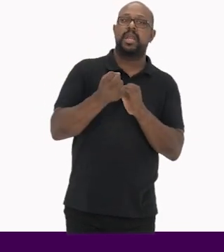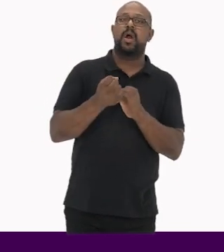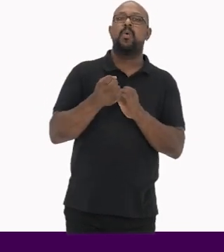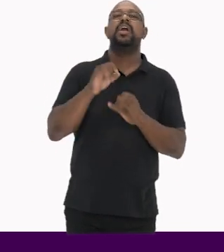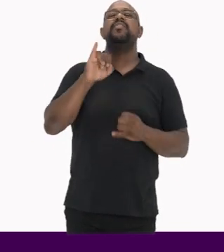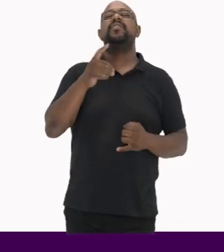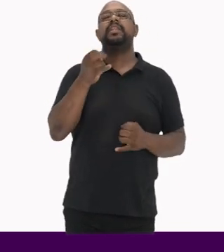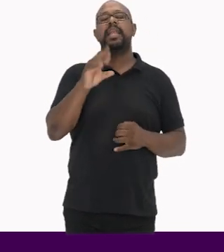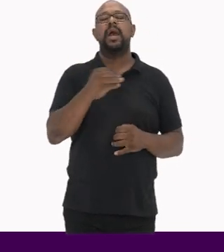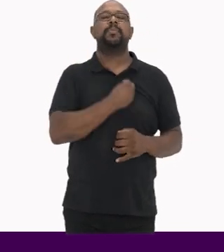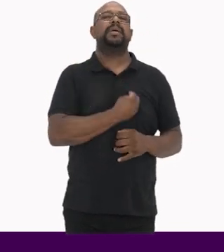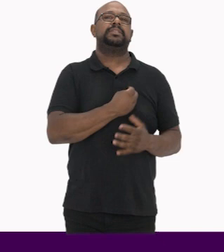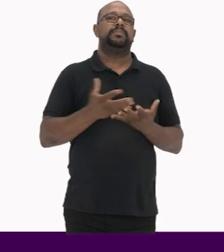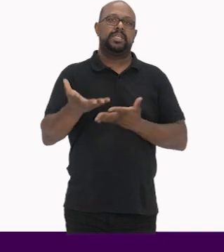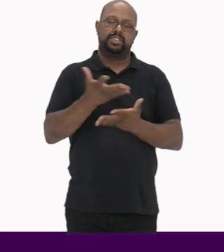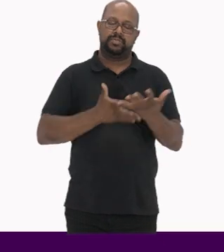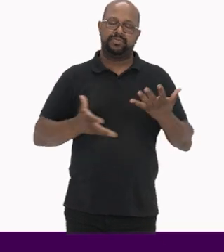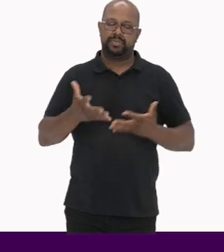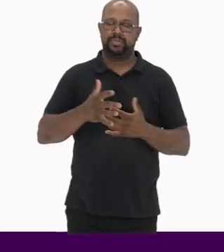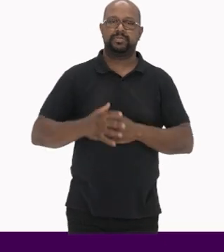Inventários Participativos